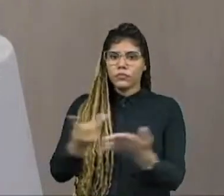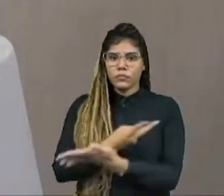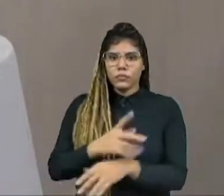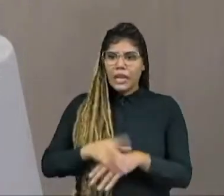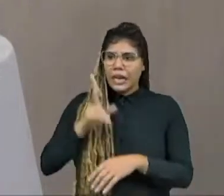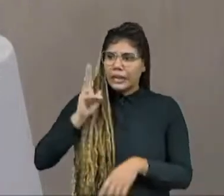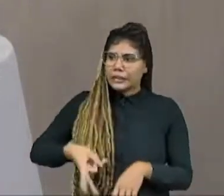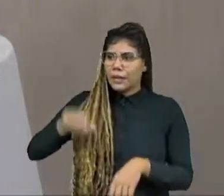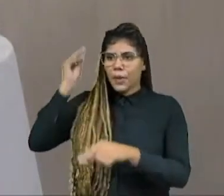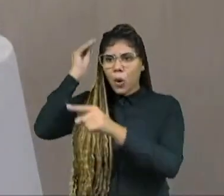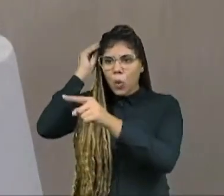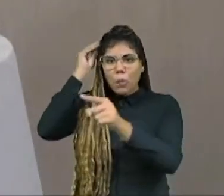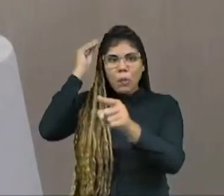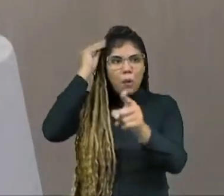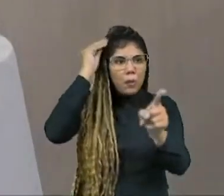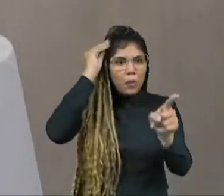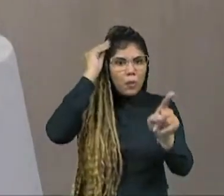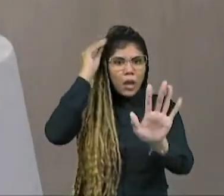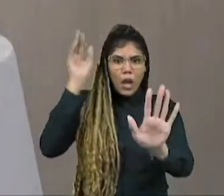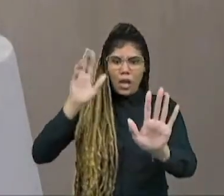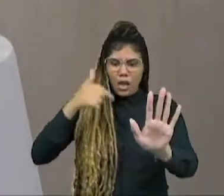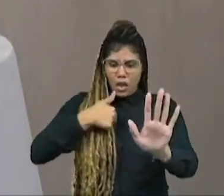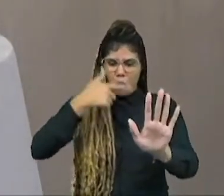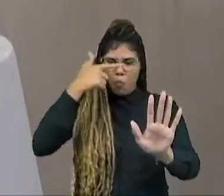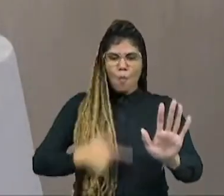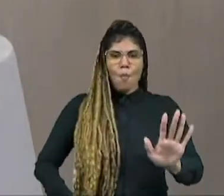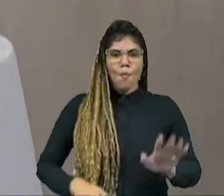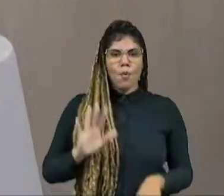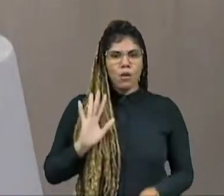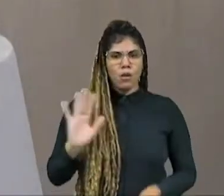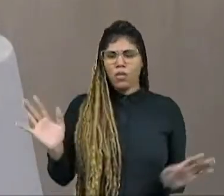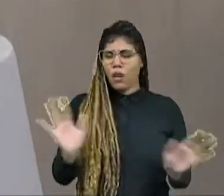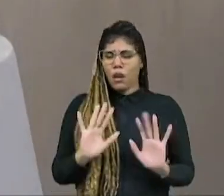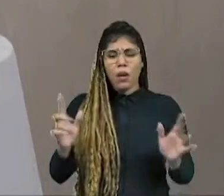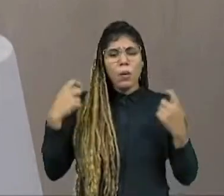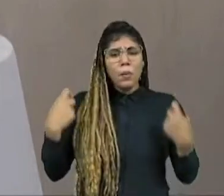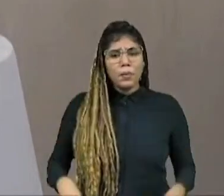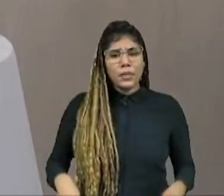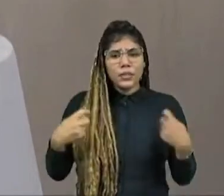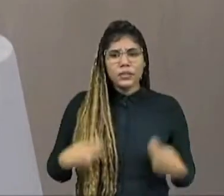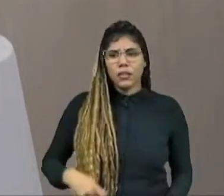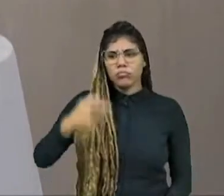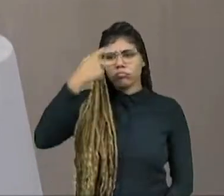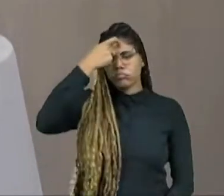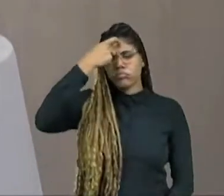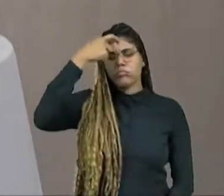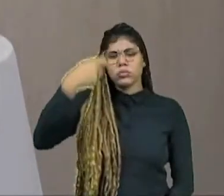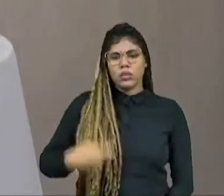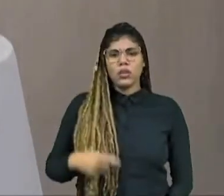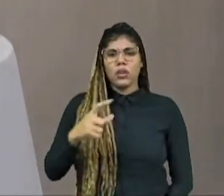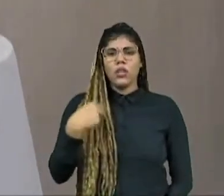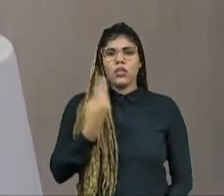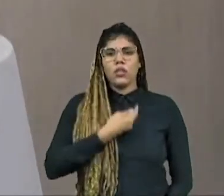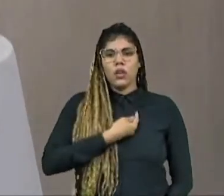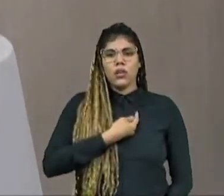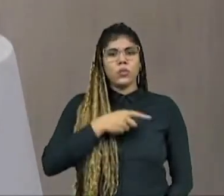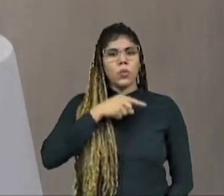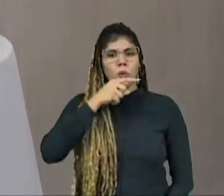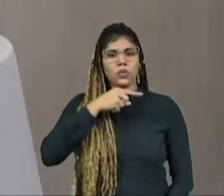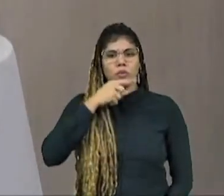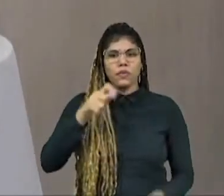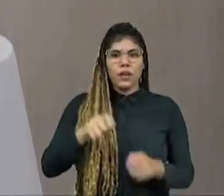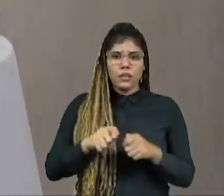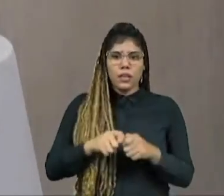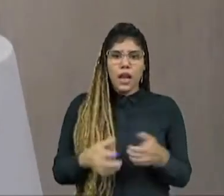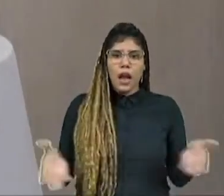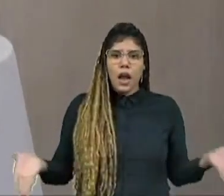terceirizar a culpa? Vamos fazer um exame de consciência? Vamos ser realistas? Vamos assumir? Nós fomos incompetentes, não